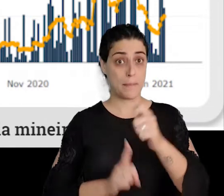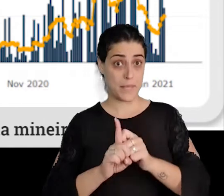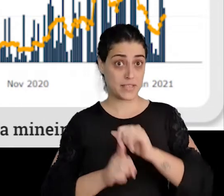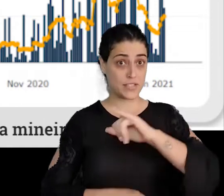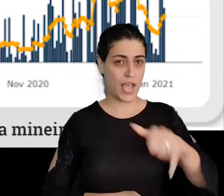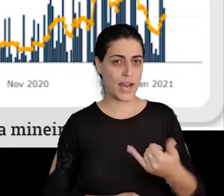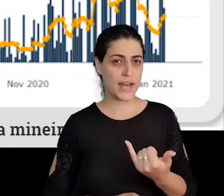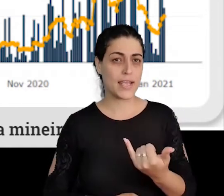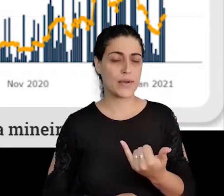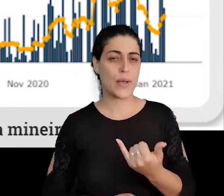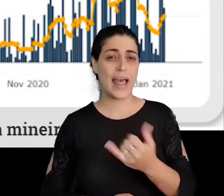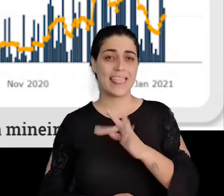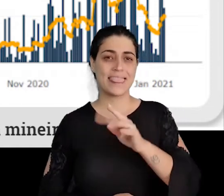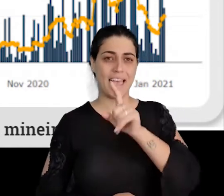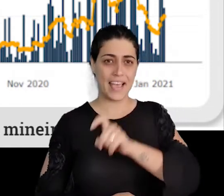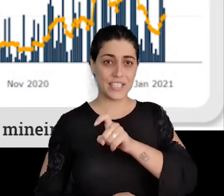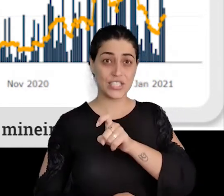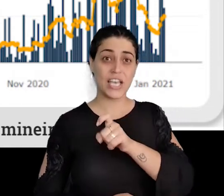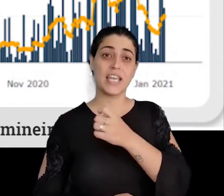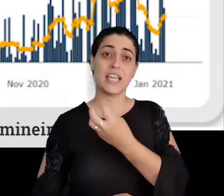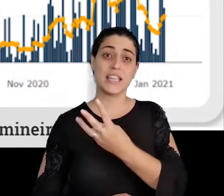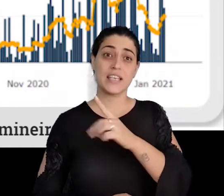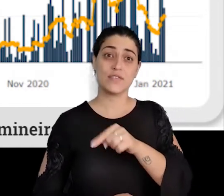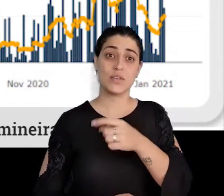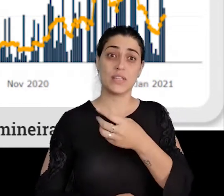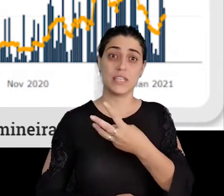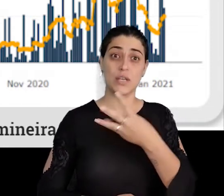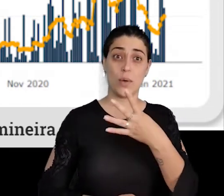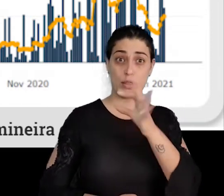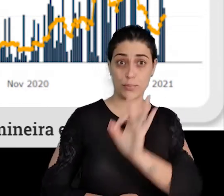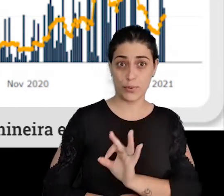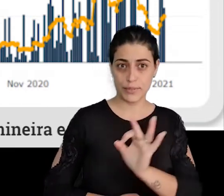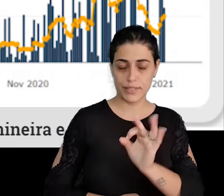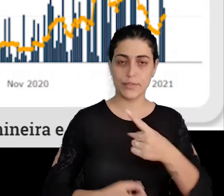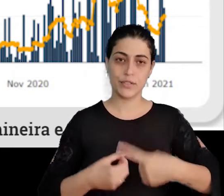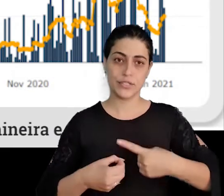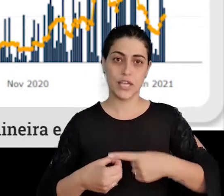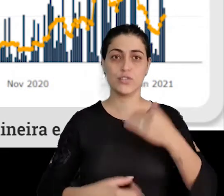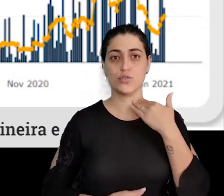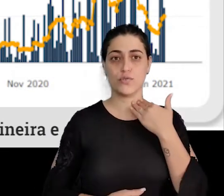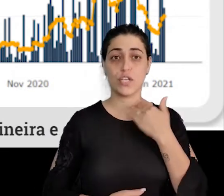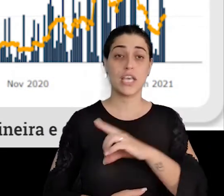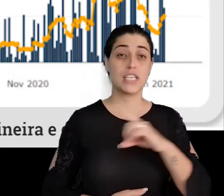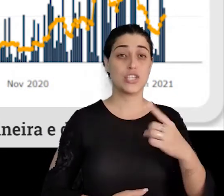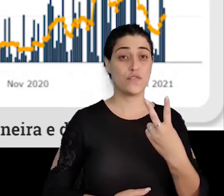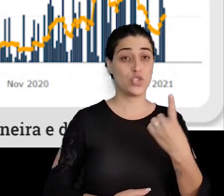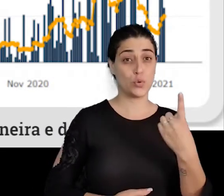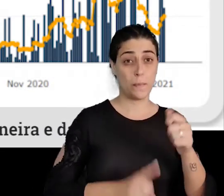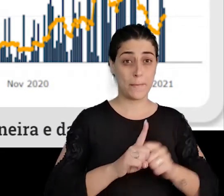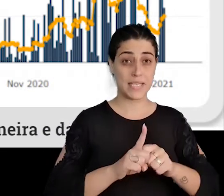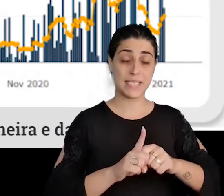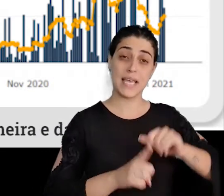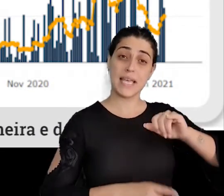letalidade da Covid-19 era de 3,74% na cidade. No dia 21 de dezembro de 2020,